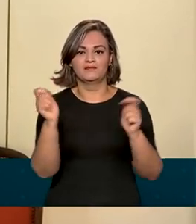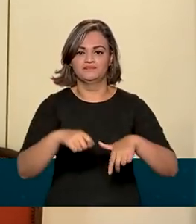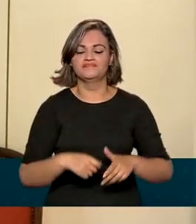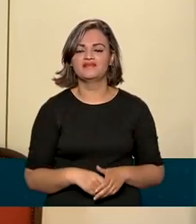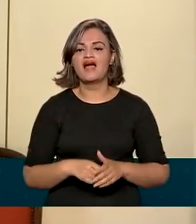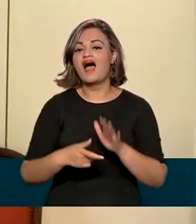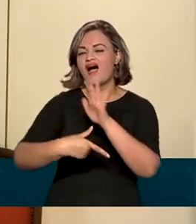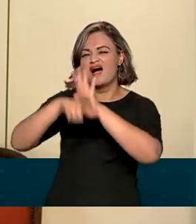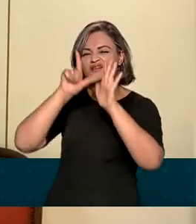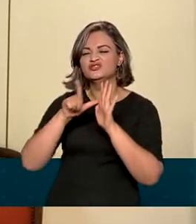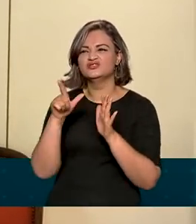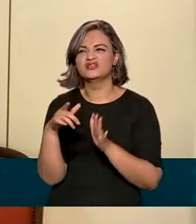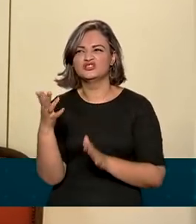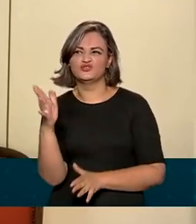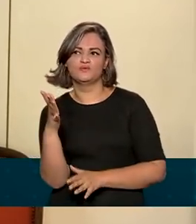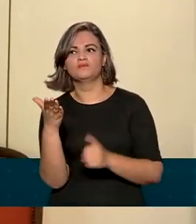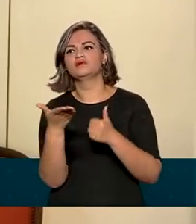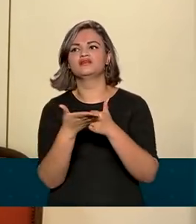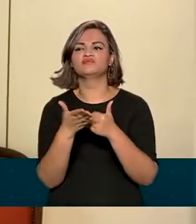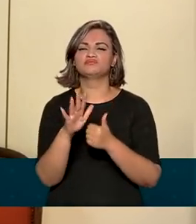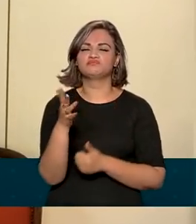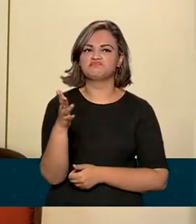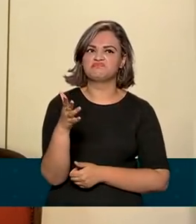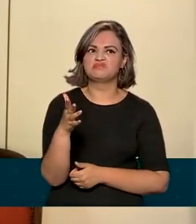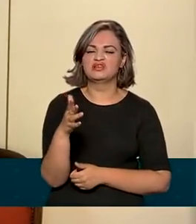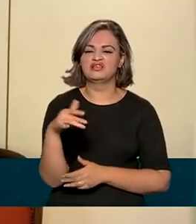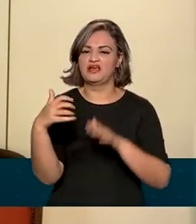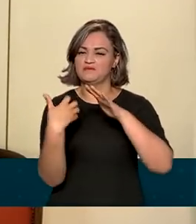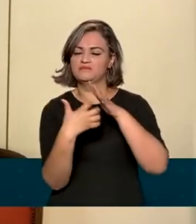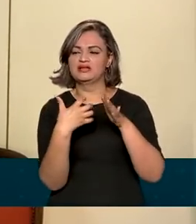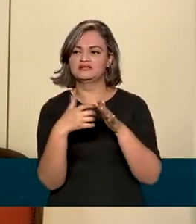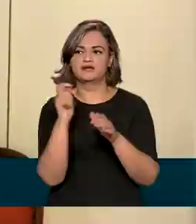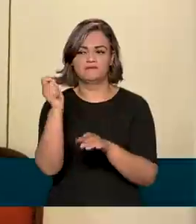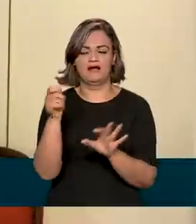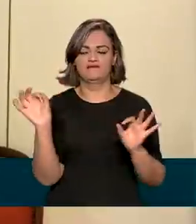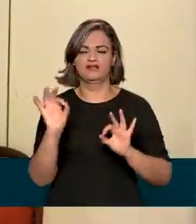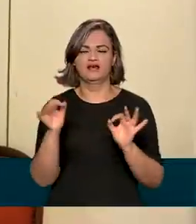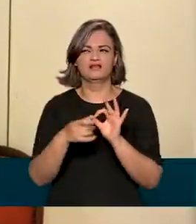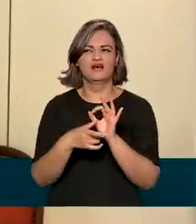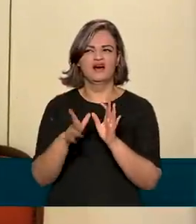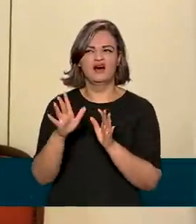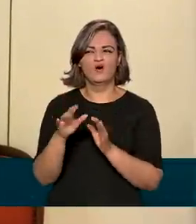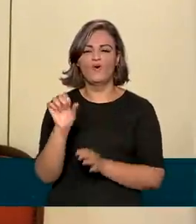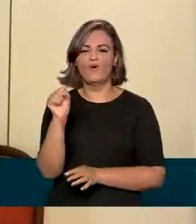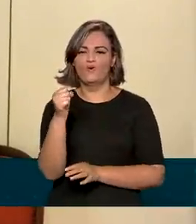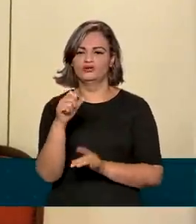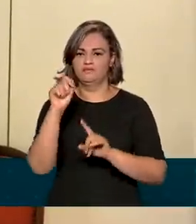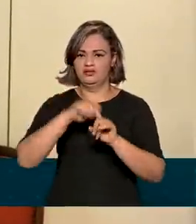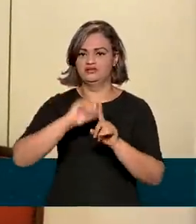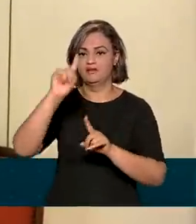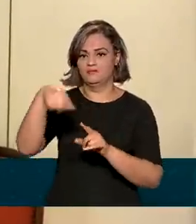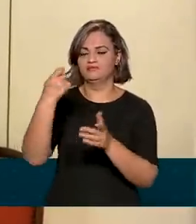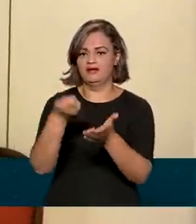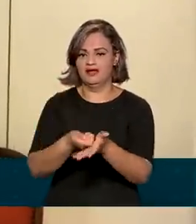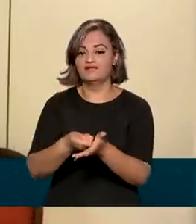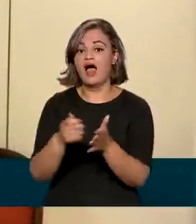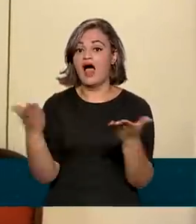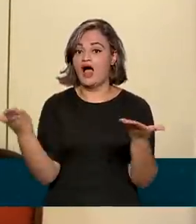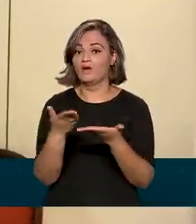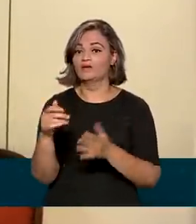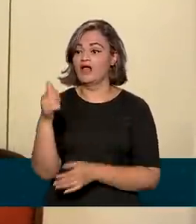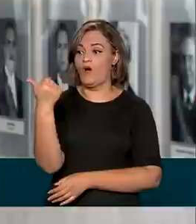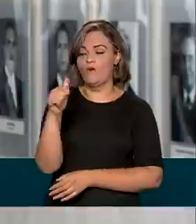Antes, tínhamos um período de carência, que é um período em que a empresa fica sem pagar o empréstimo, de 8 meses. Agora vão ser